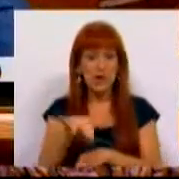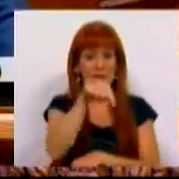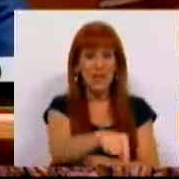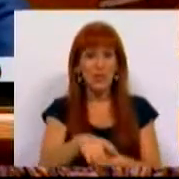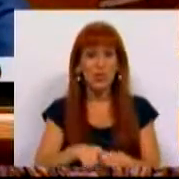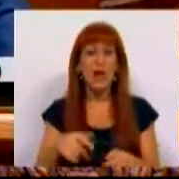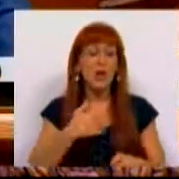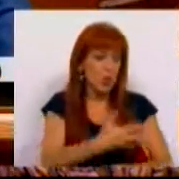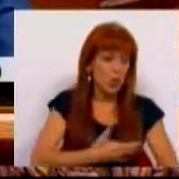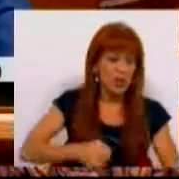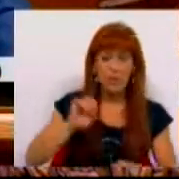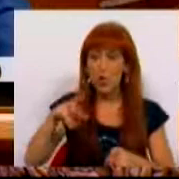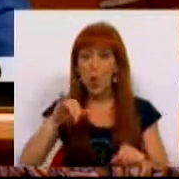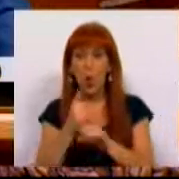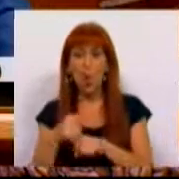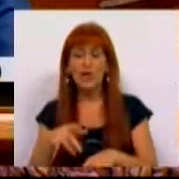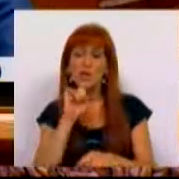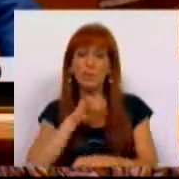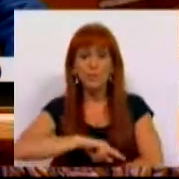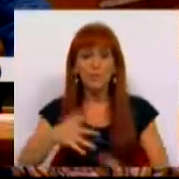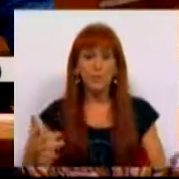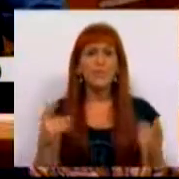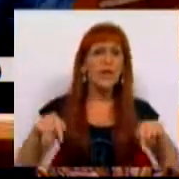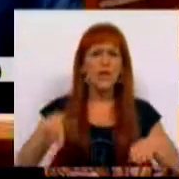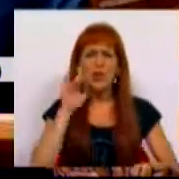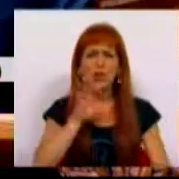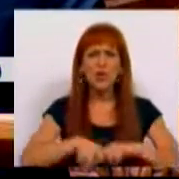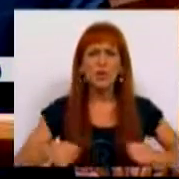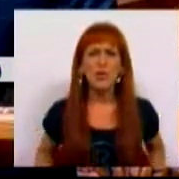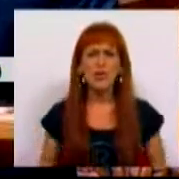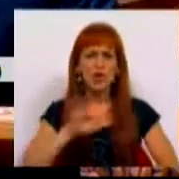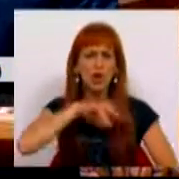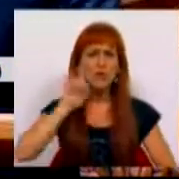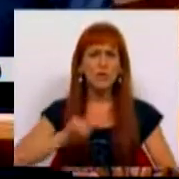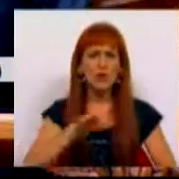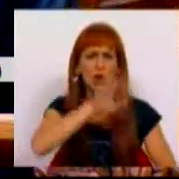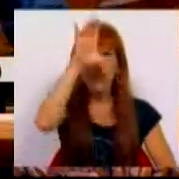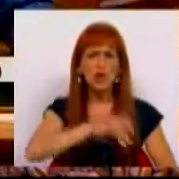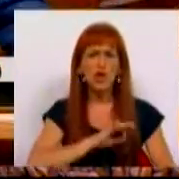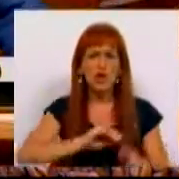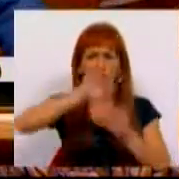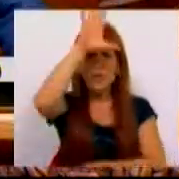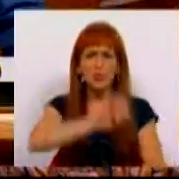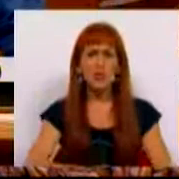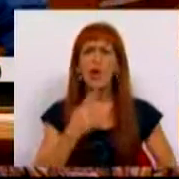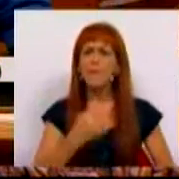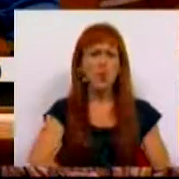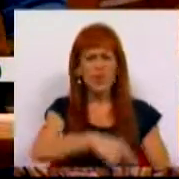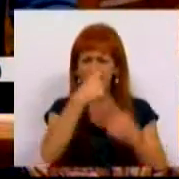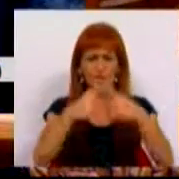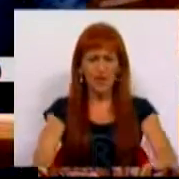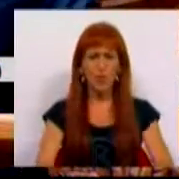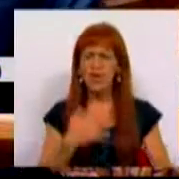situações quer no desemprego quer noutras eventualidades. Portanto, senhoras e senhores deputados, senhor presidente, senhor ministro, senhor gestor de Estado, é muito